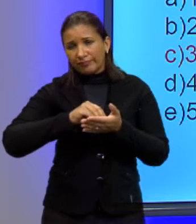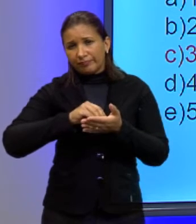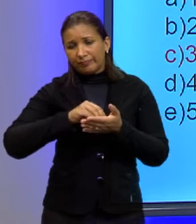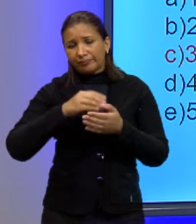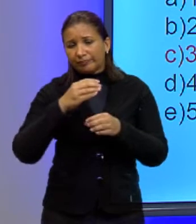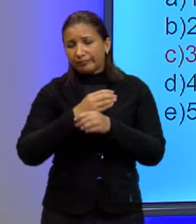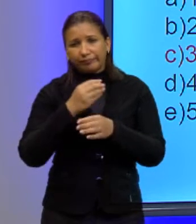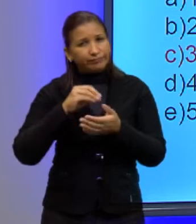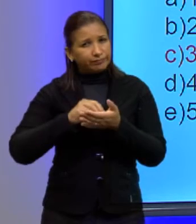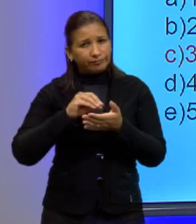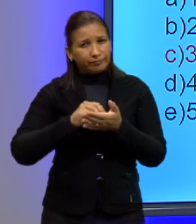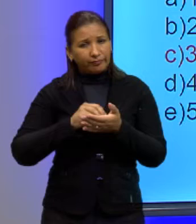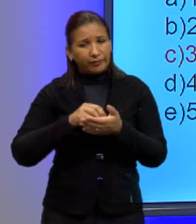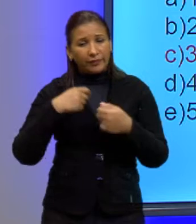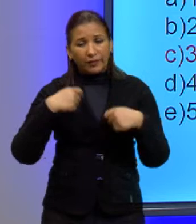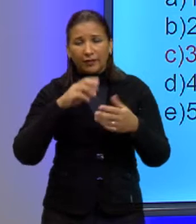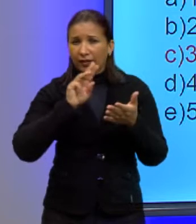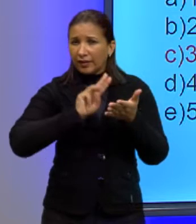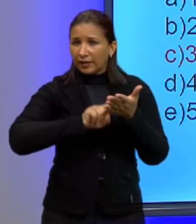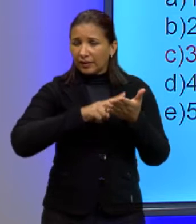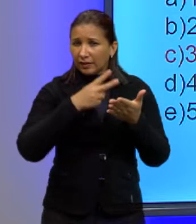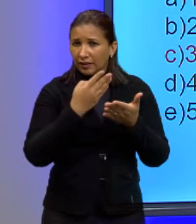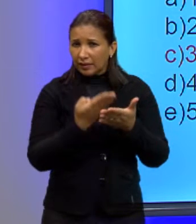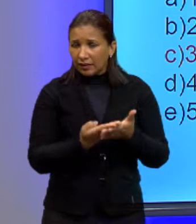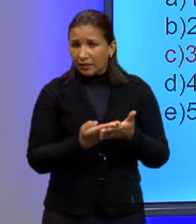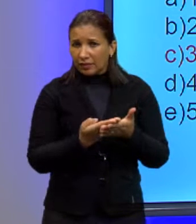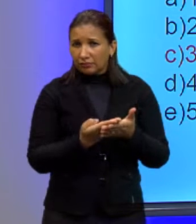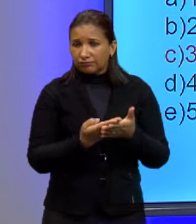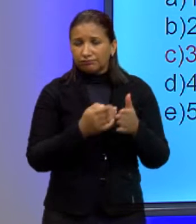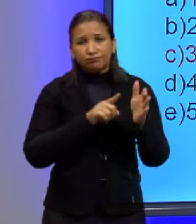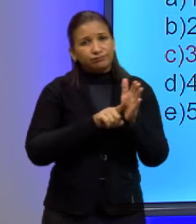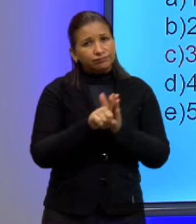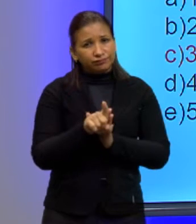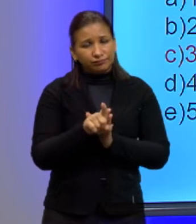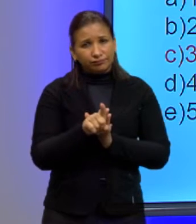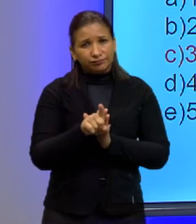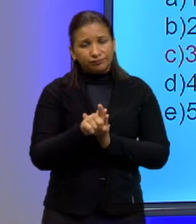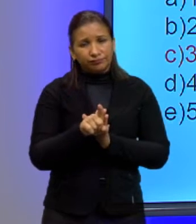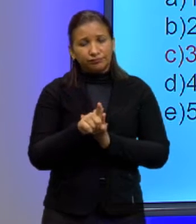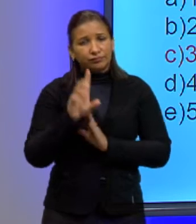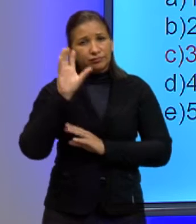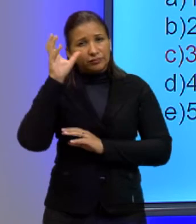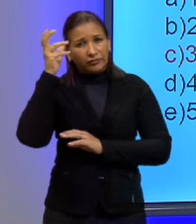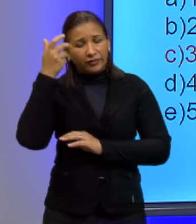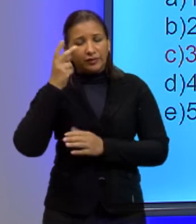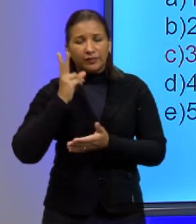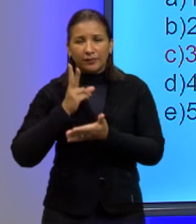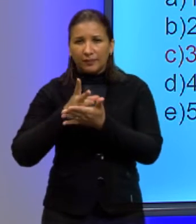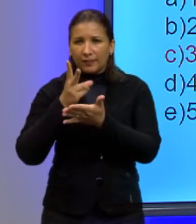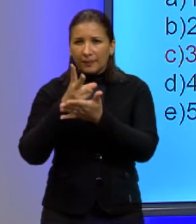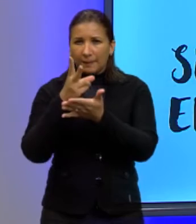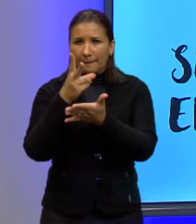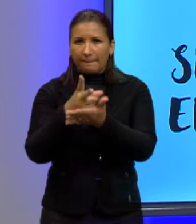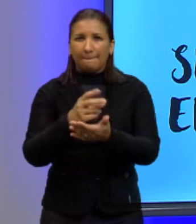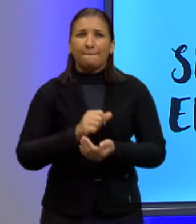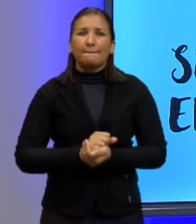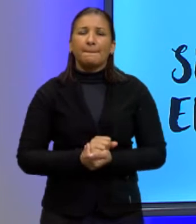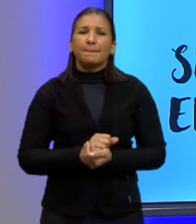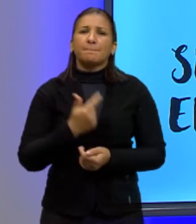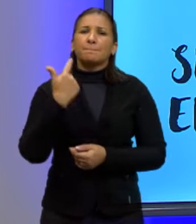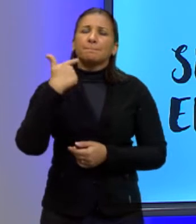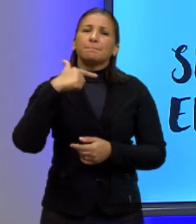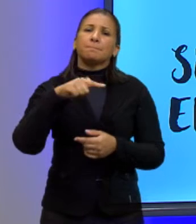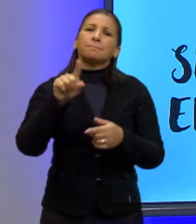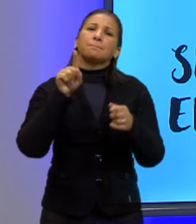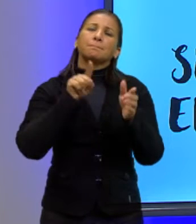precisávamos? interpretar essa questão. Certo? Então, vamos dar sequência nossa próxima